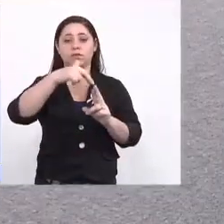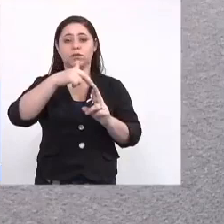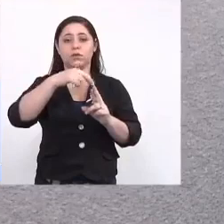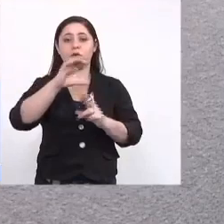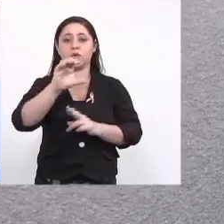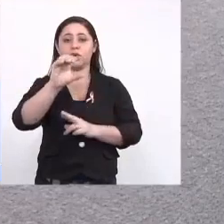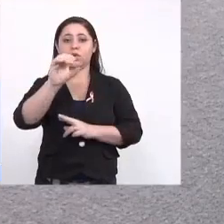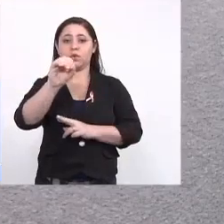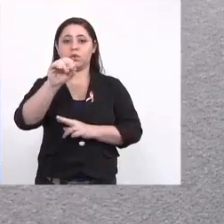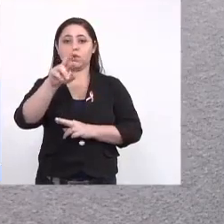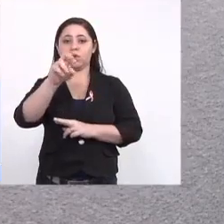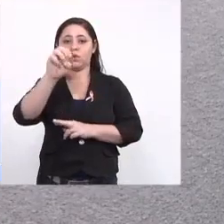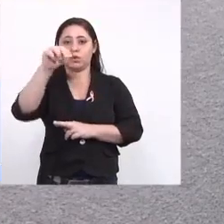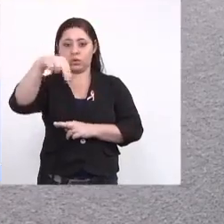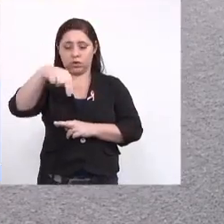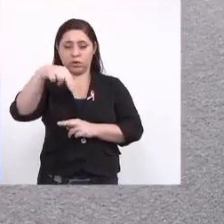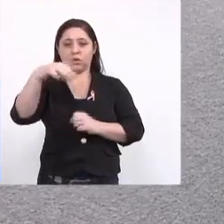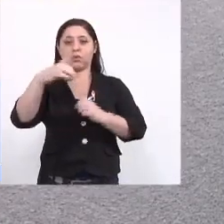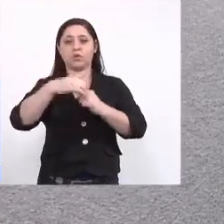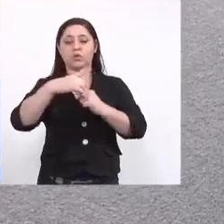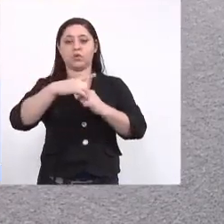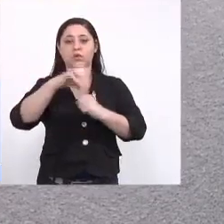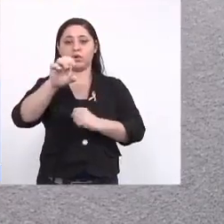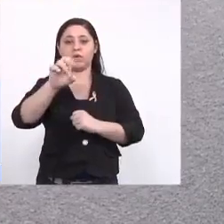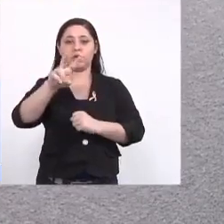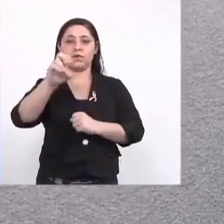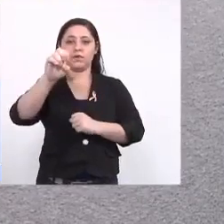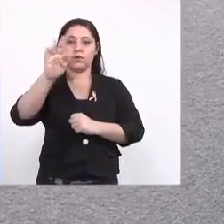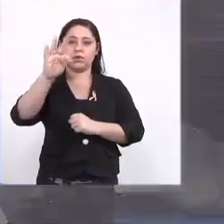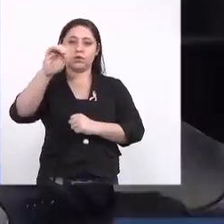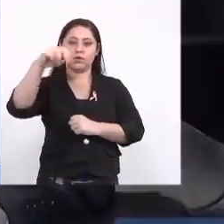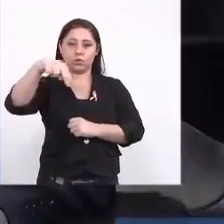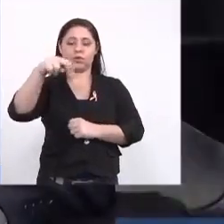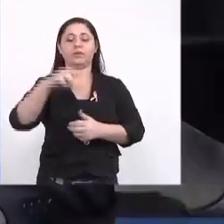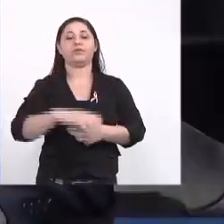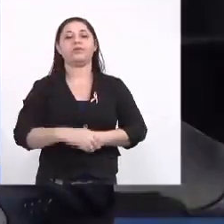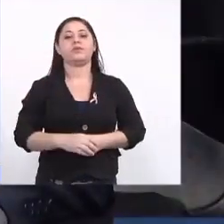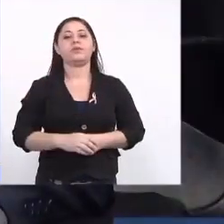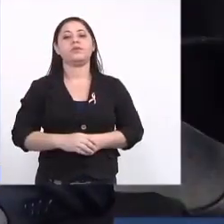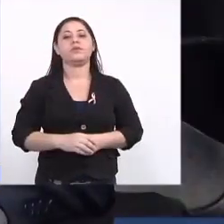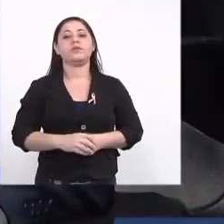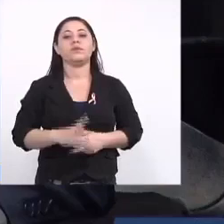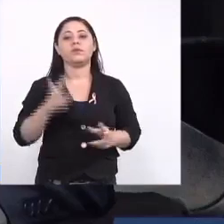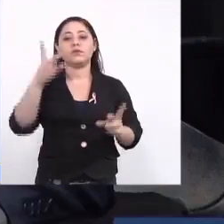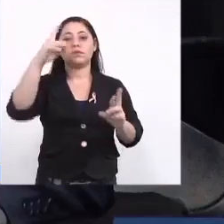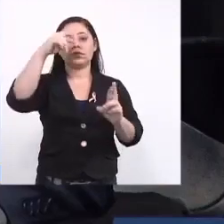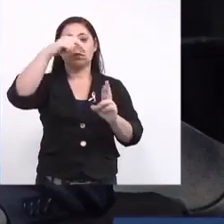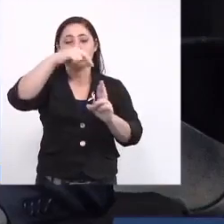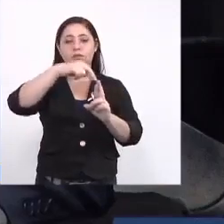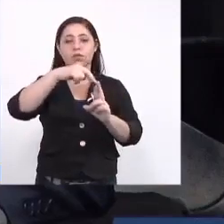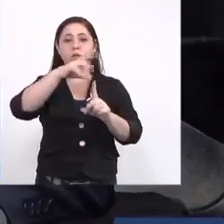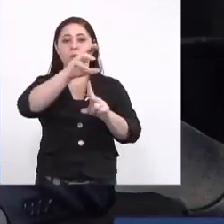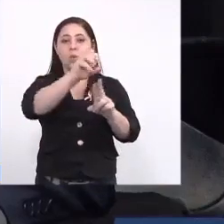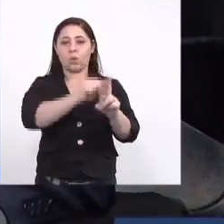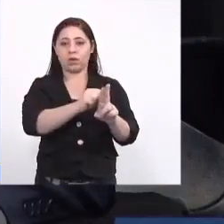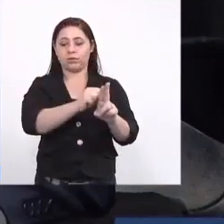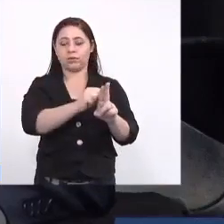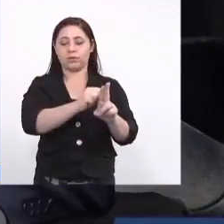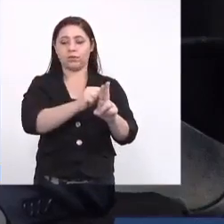Corem MS, Dr. Everton Ferreira Lemos, representando a UEMES,